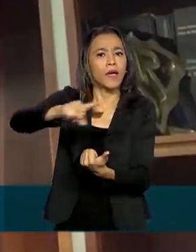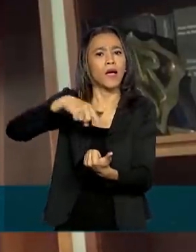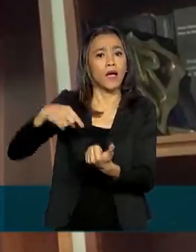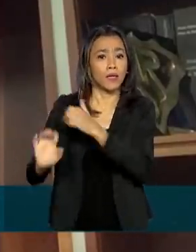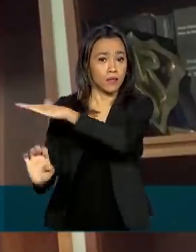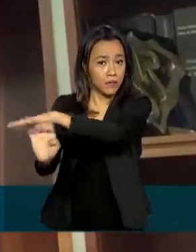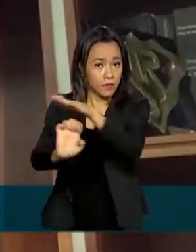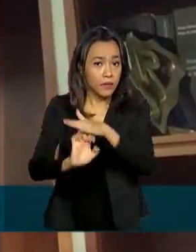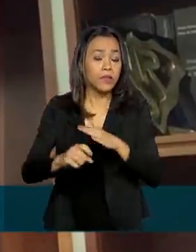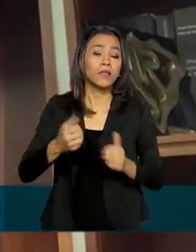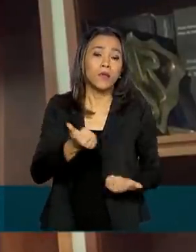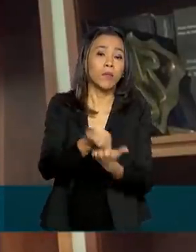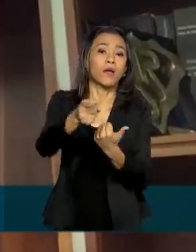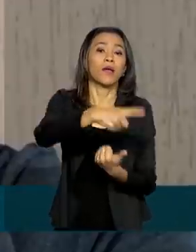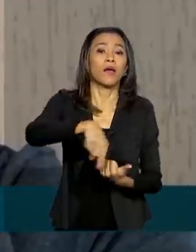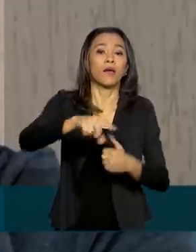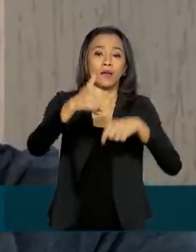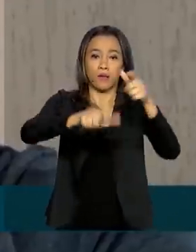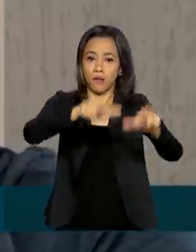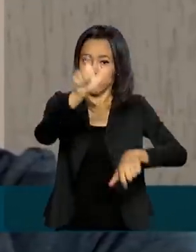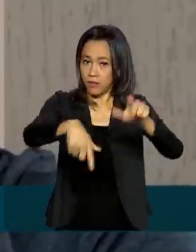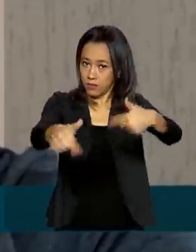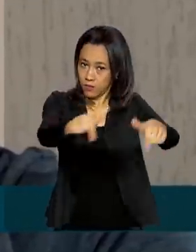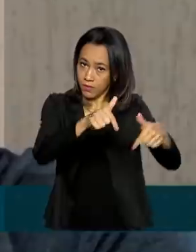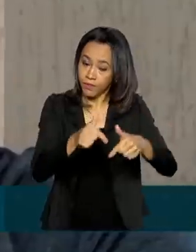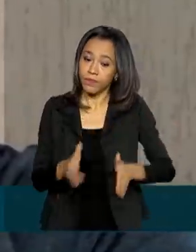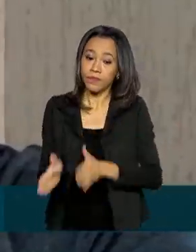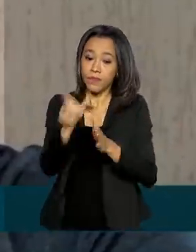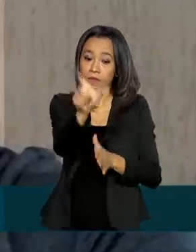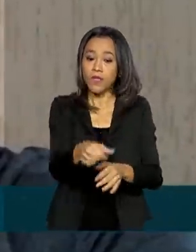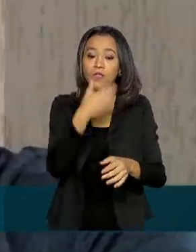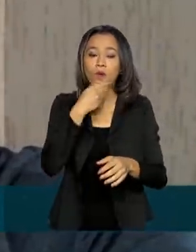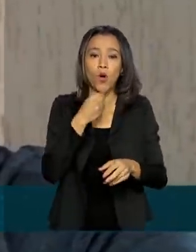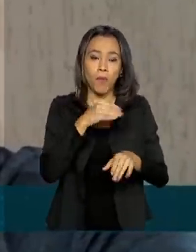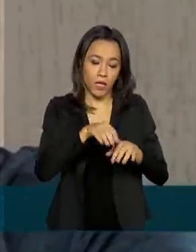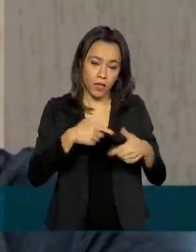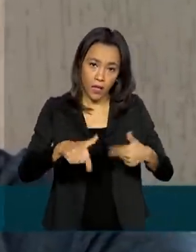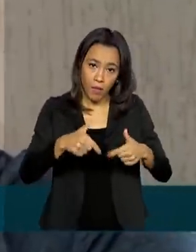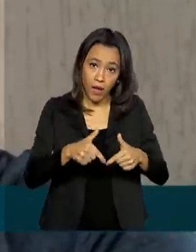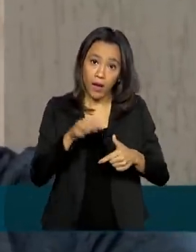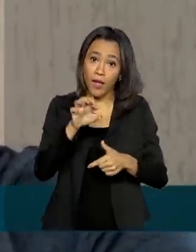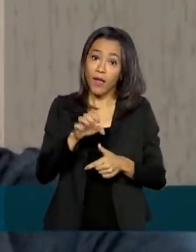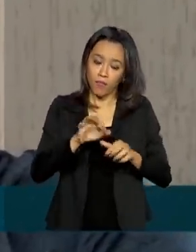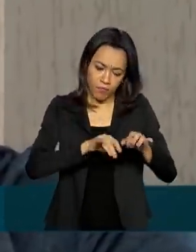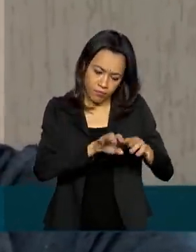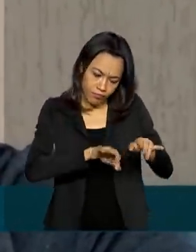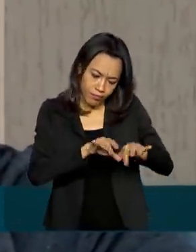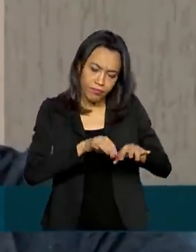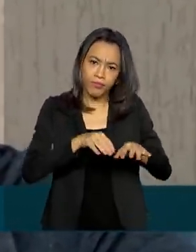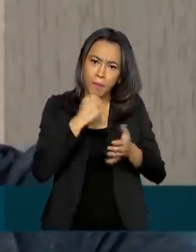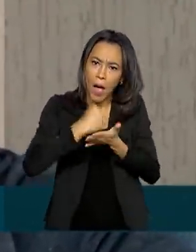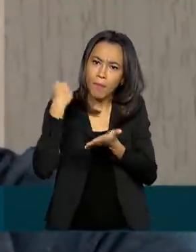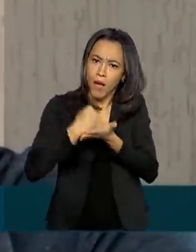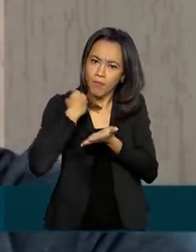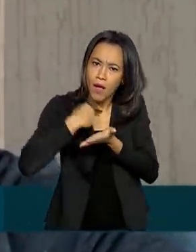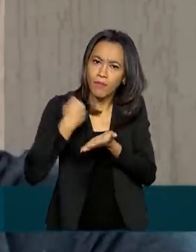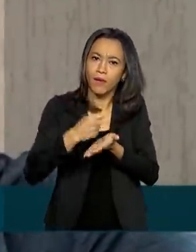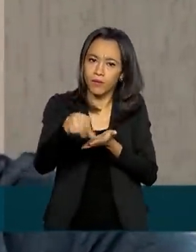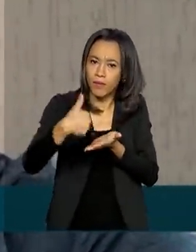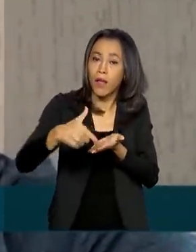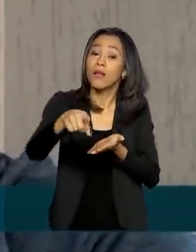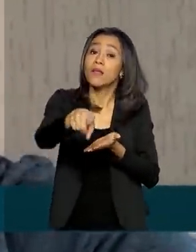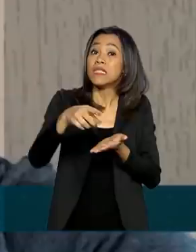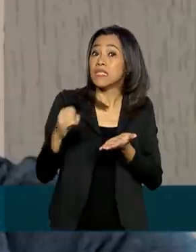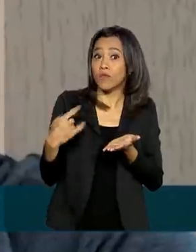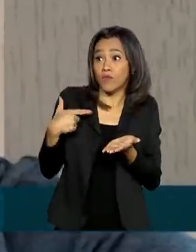empregadores durante a pandemia. Afonso é escrevente e sabe que seria difícil manter os empregos se não houvesse o